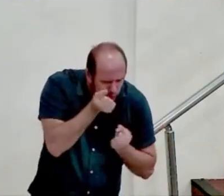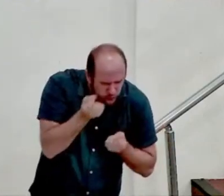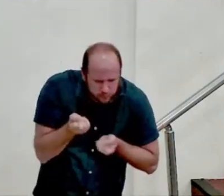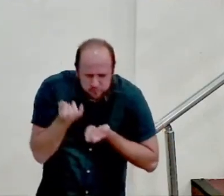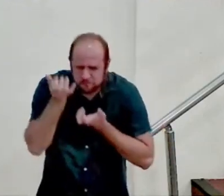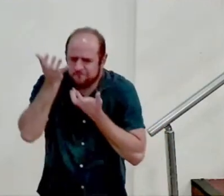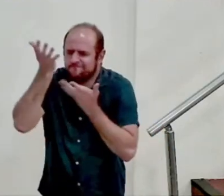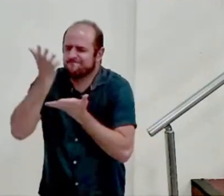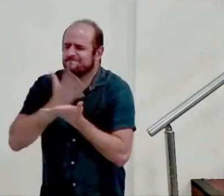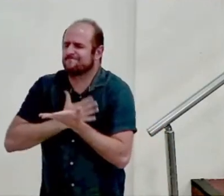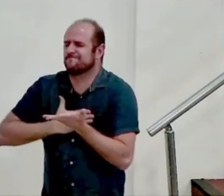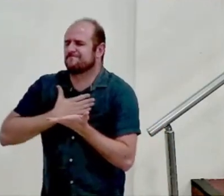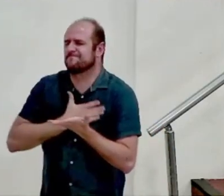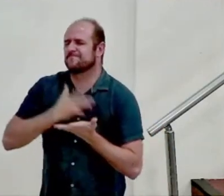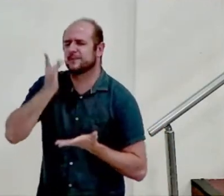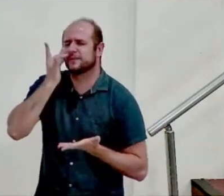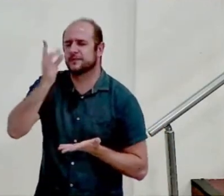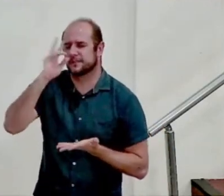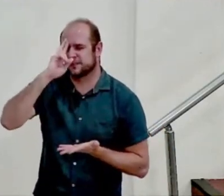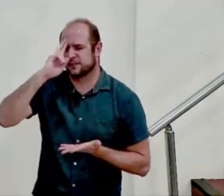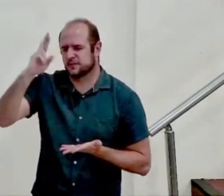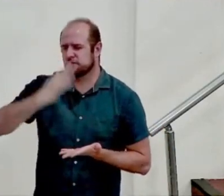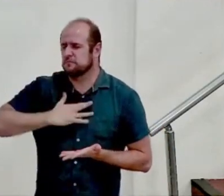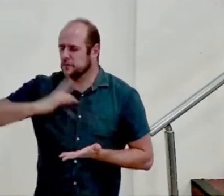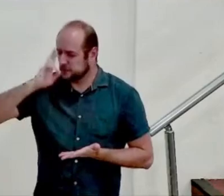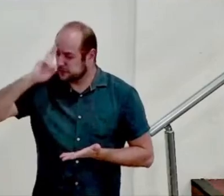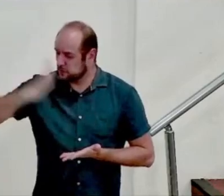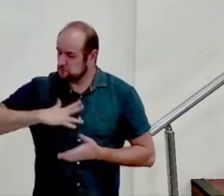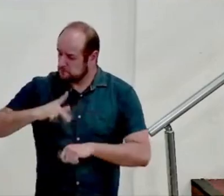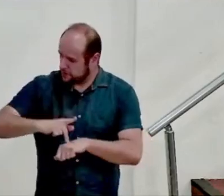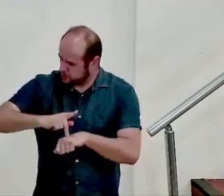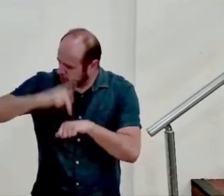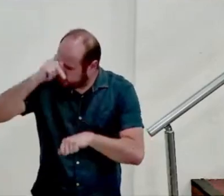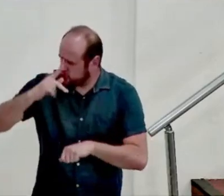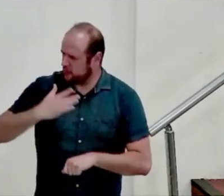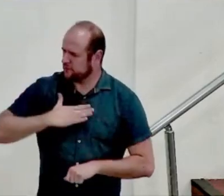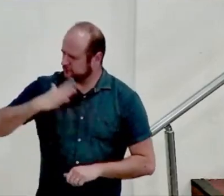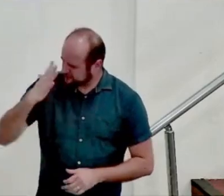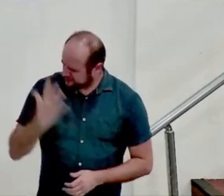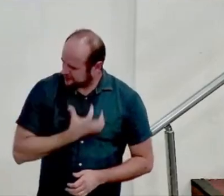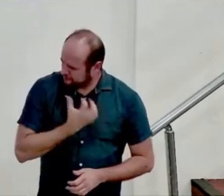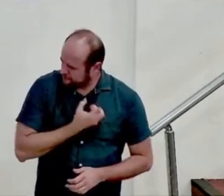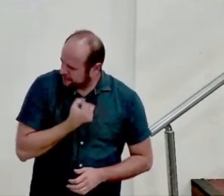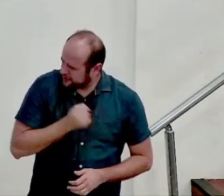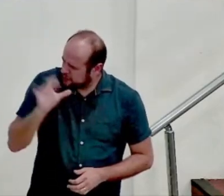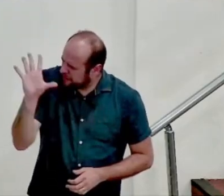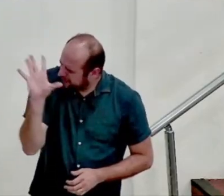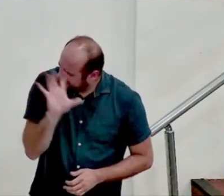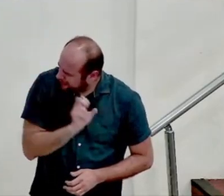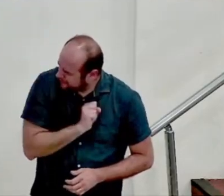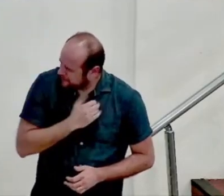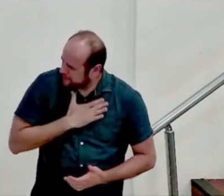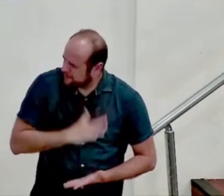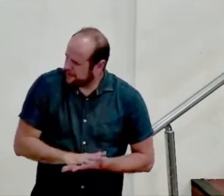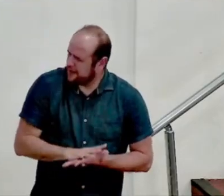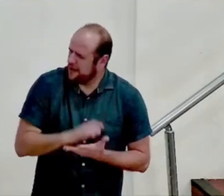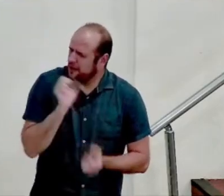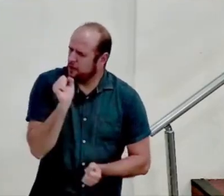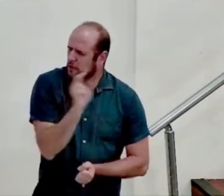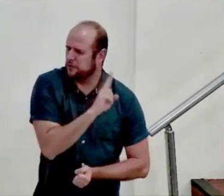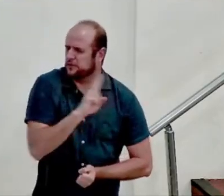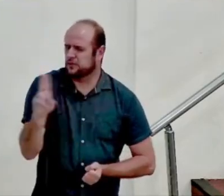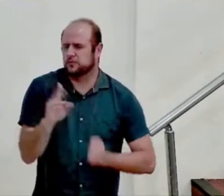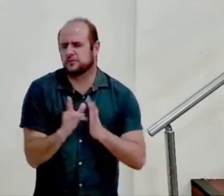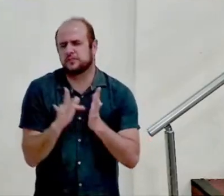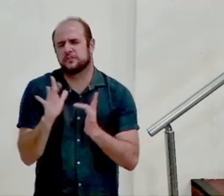agradáveis na tua presença. Meu Senhor, minha rocha, meu Redentor, amado da minha alma, em nome de